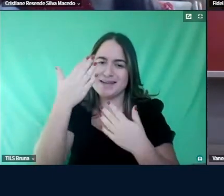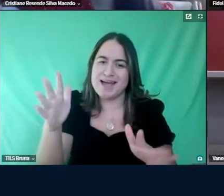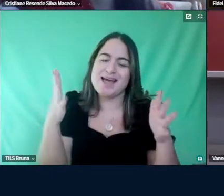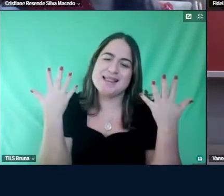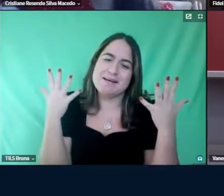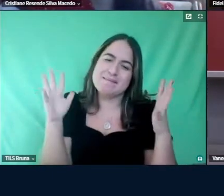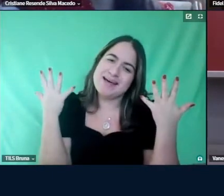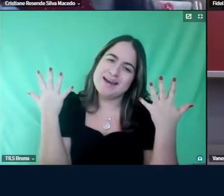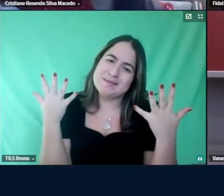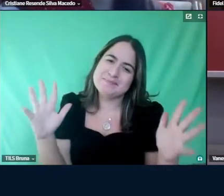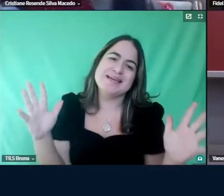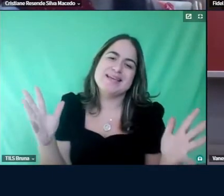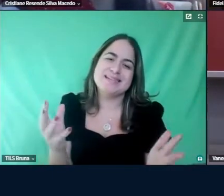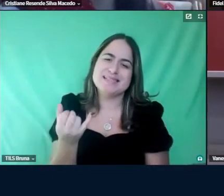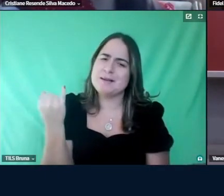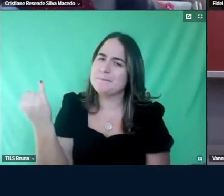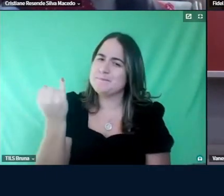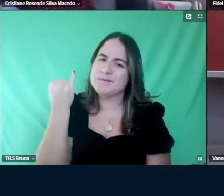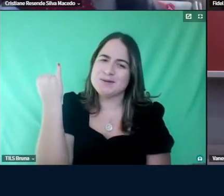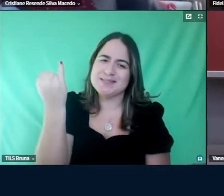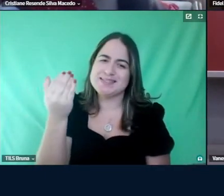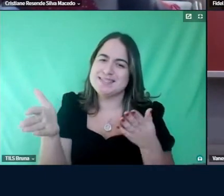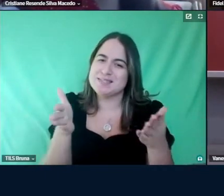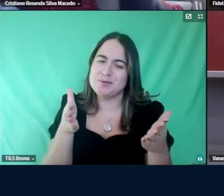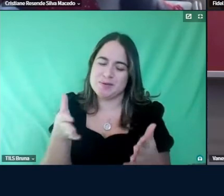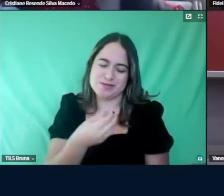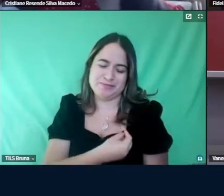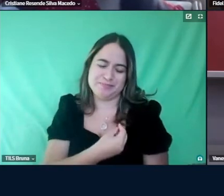muito, muito importante participar desse momento.